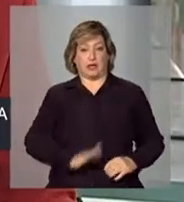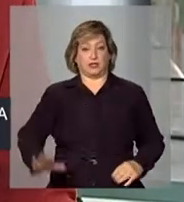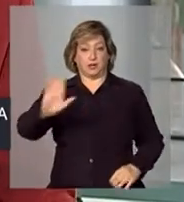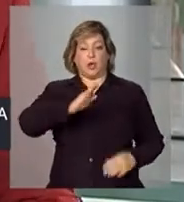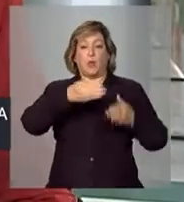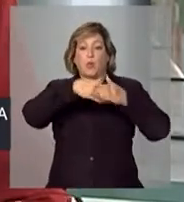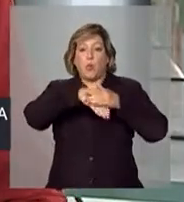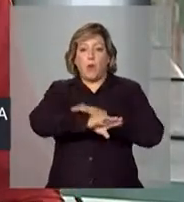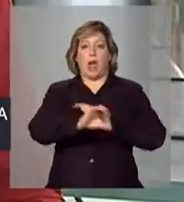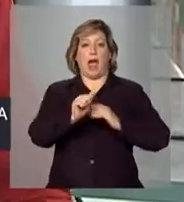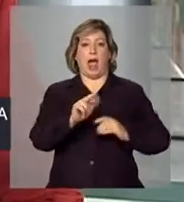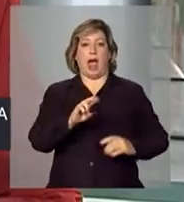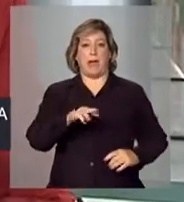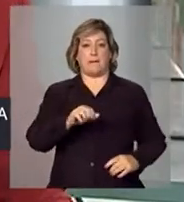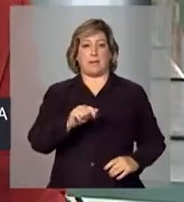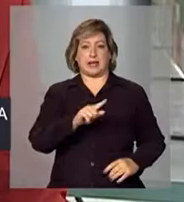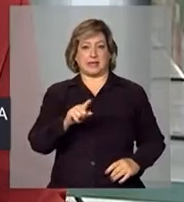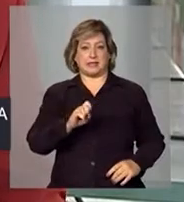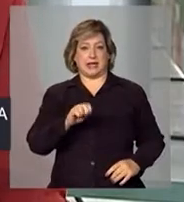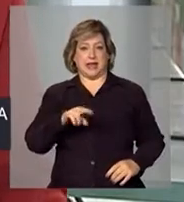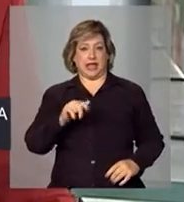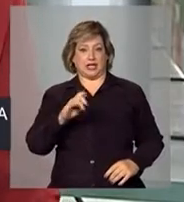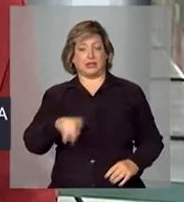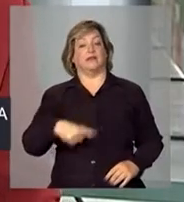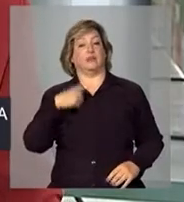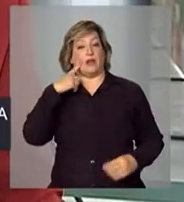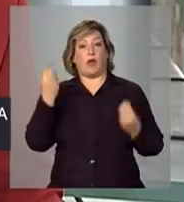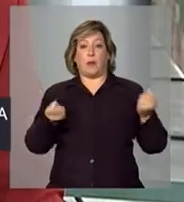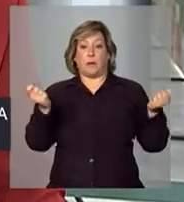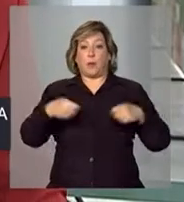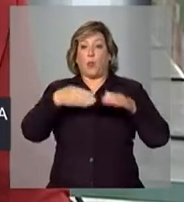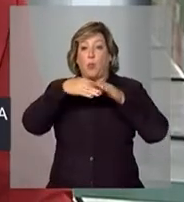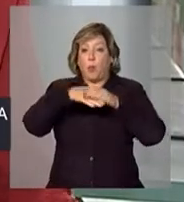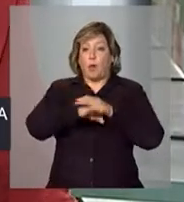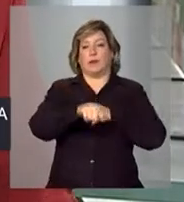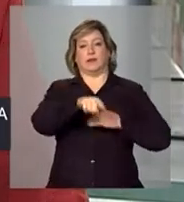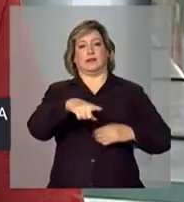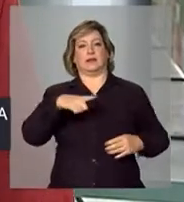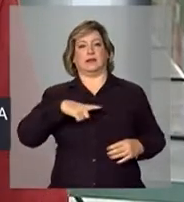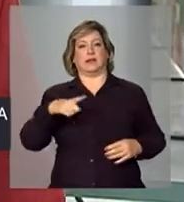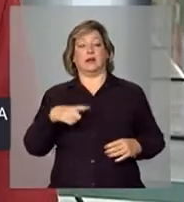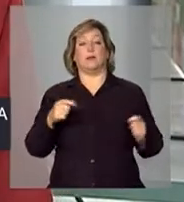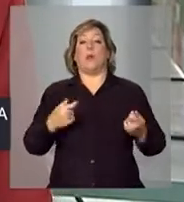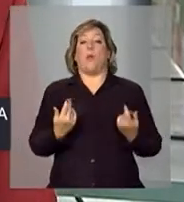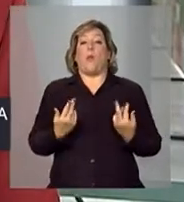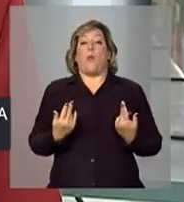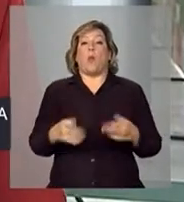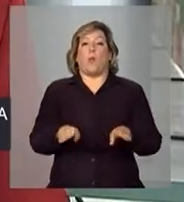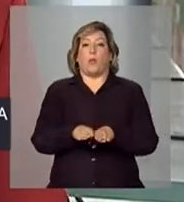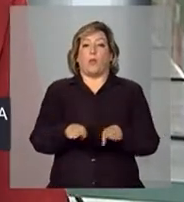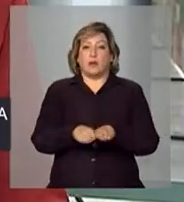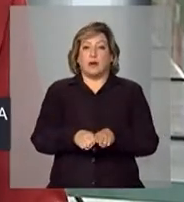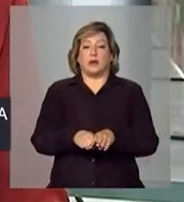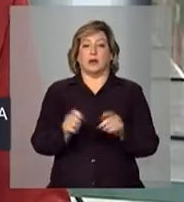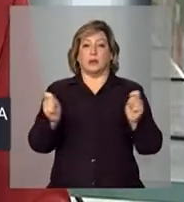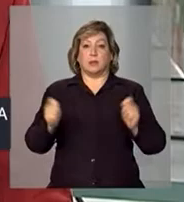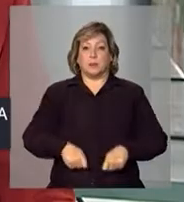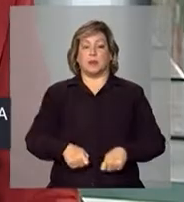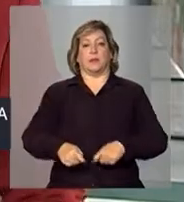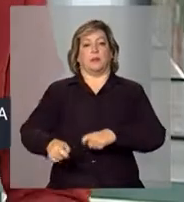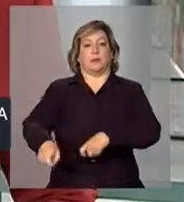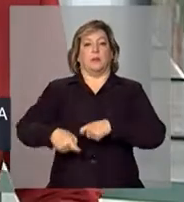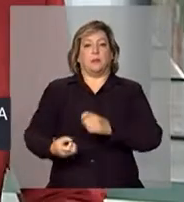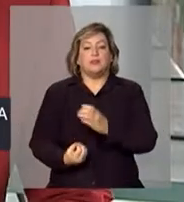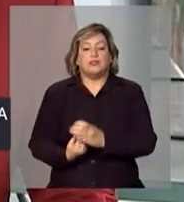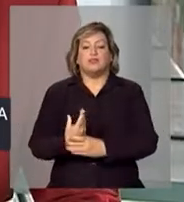intenção é fazer com que a capacidade de armazenagem seja igual à capacidade de produção.